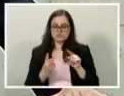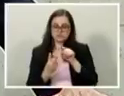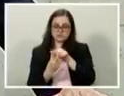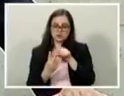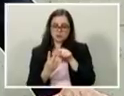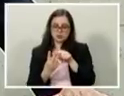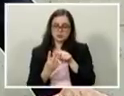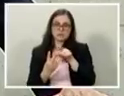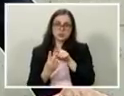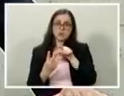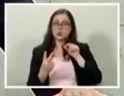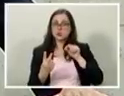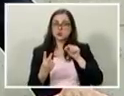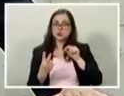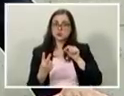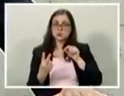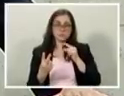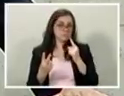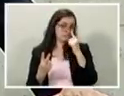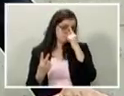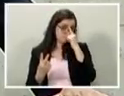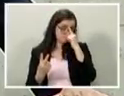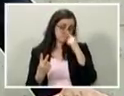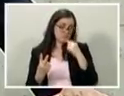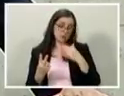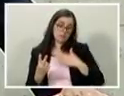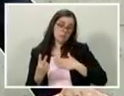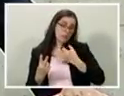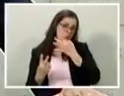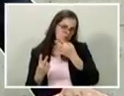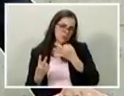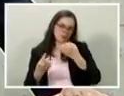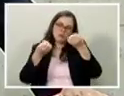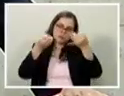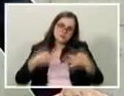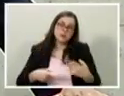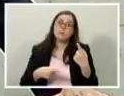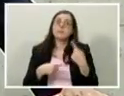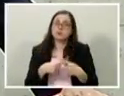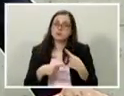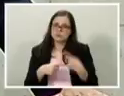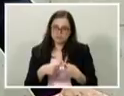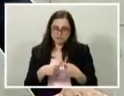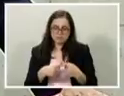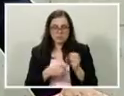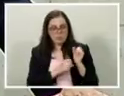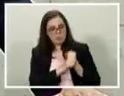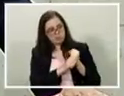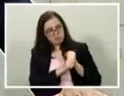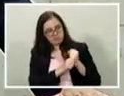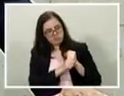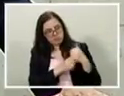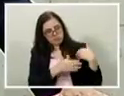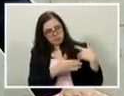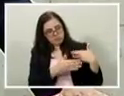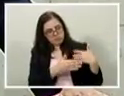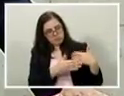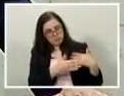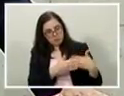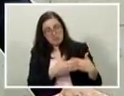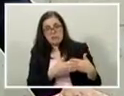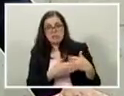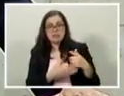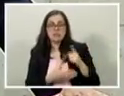prefiro que seja o candidato Geraldo Alckmin. E digo por quê. Ao longo dos últimos anos, nós vivemos uma